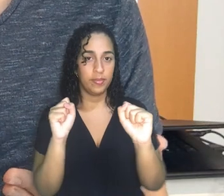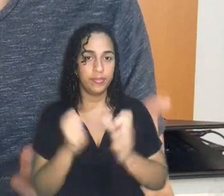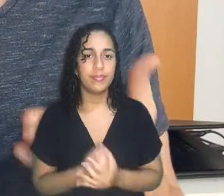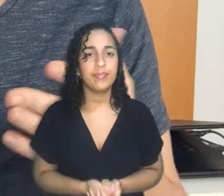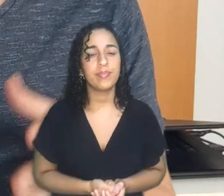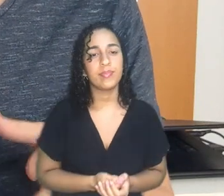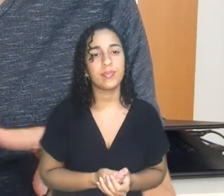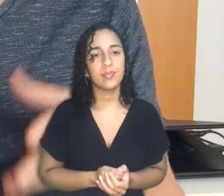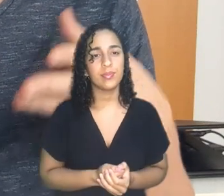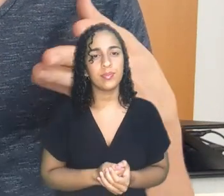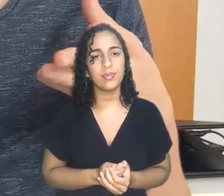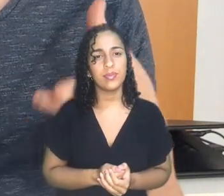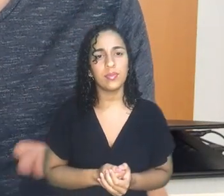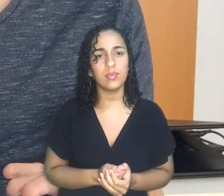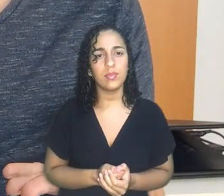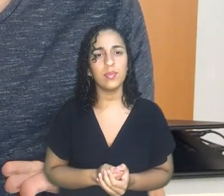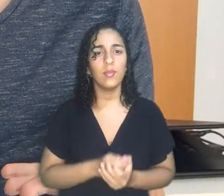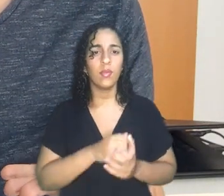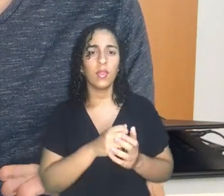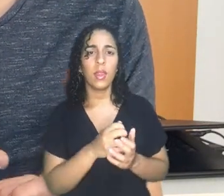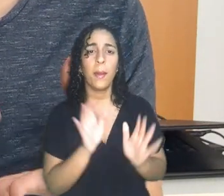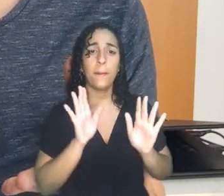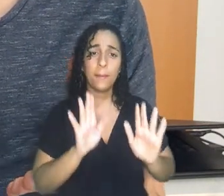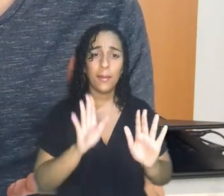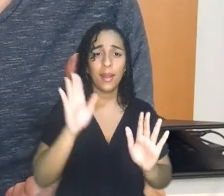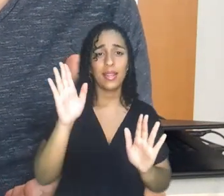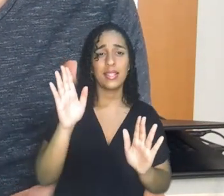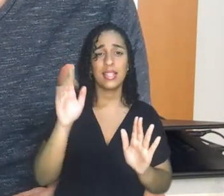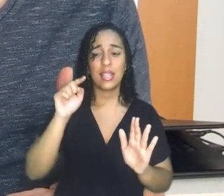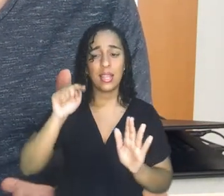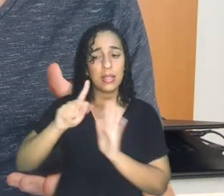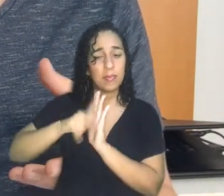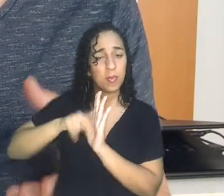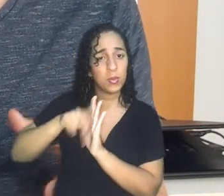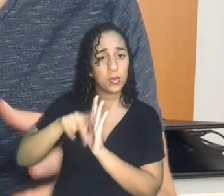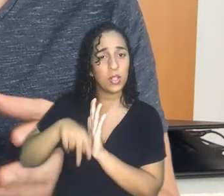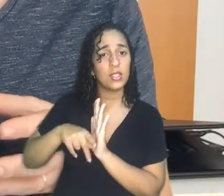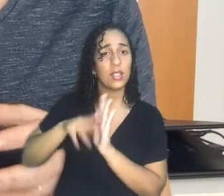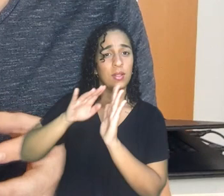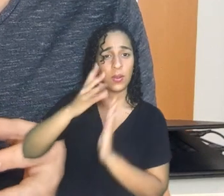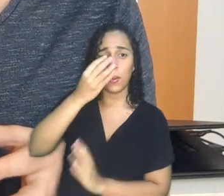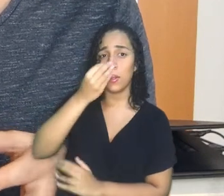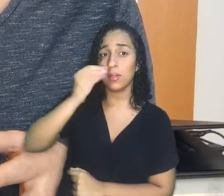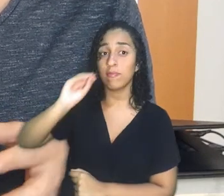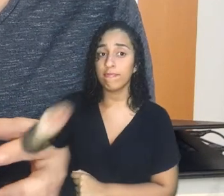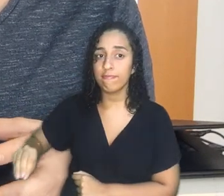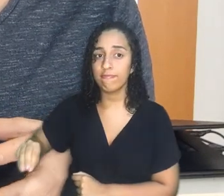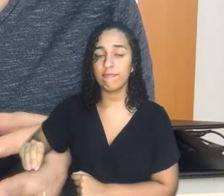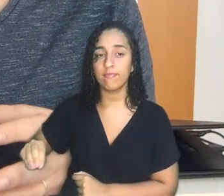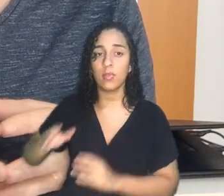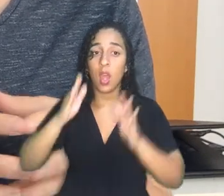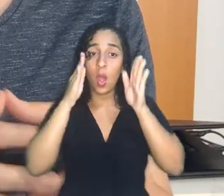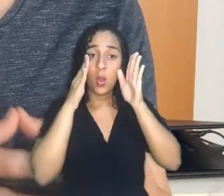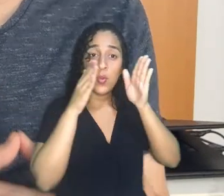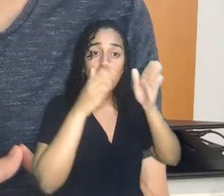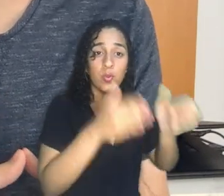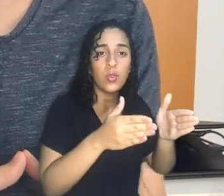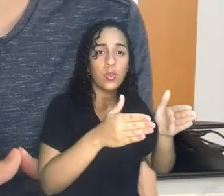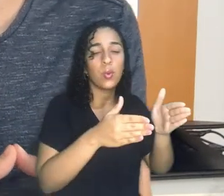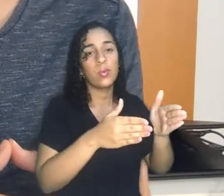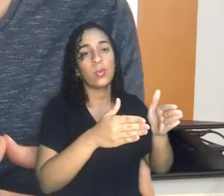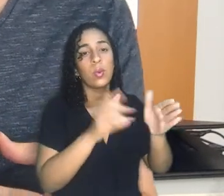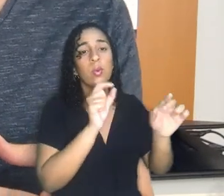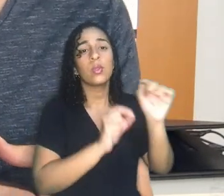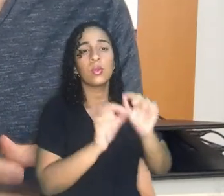mais. Ocorre que esse projeto de país logo foi deixado de lado, em nome de um projeto mais conservador e ligado às